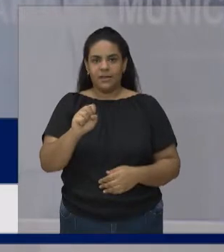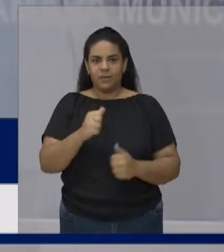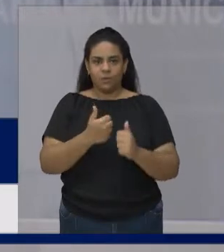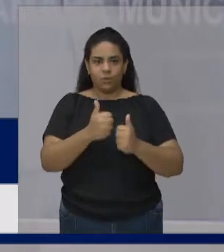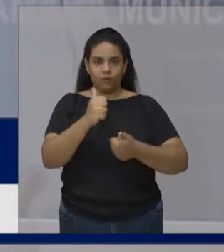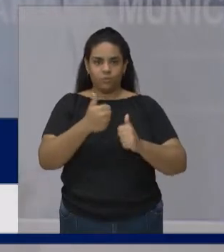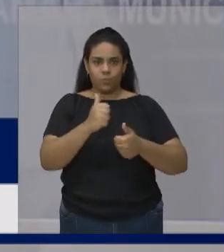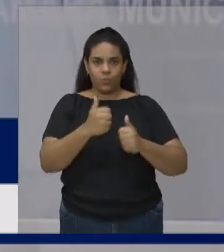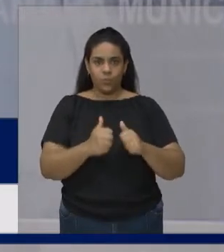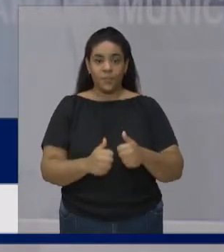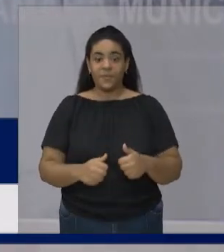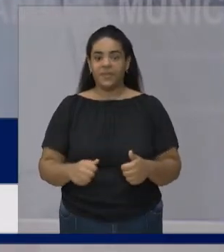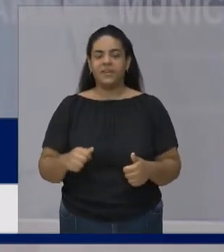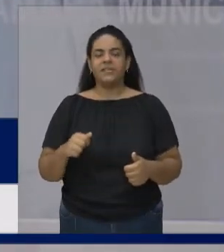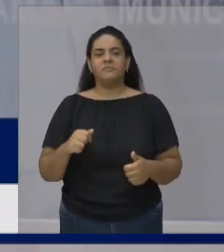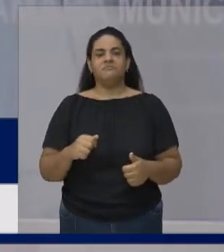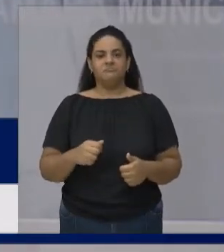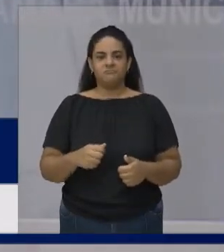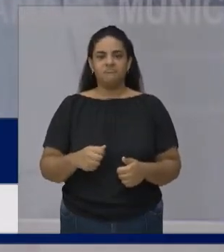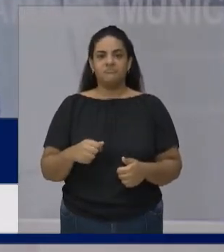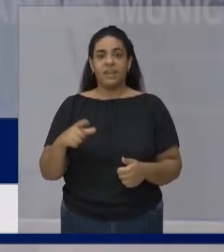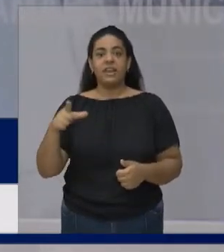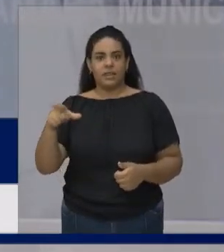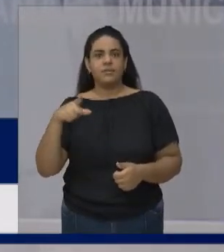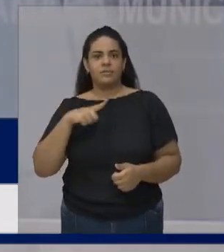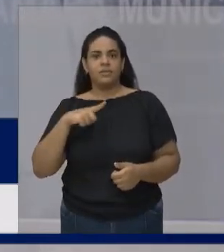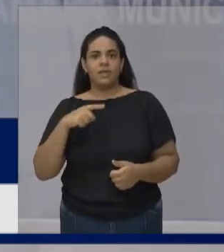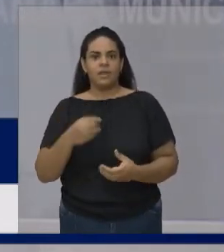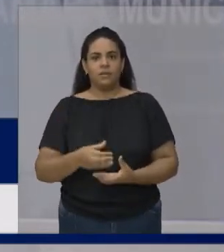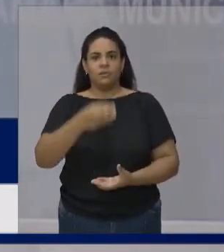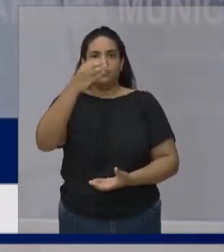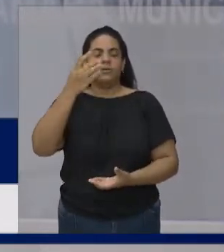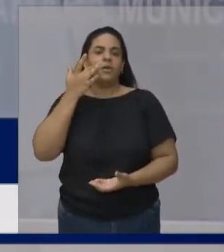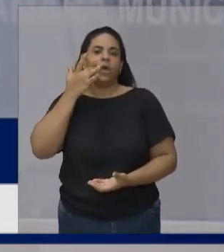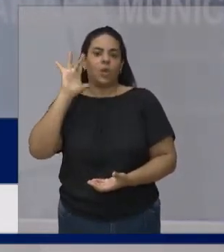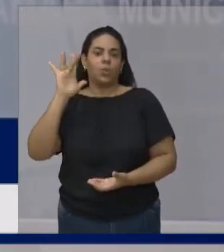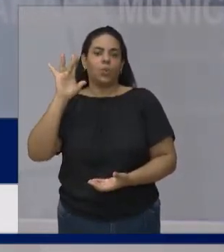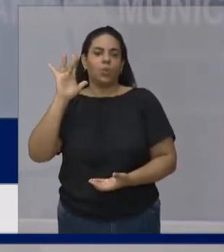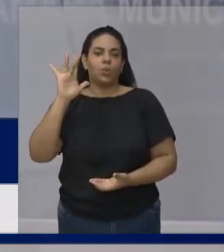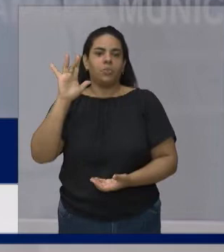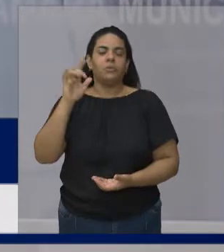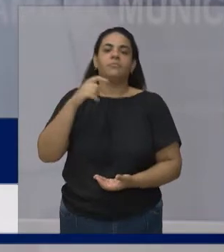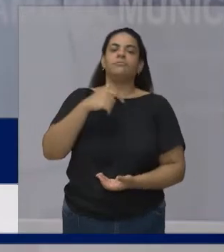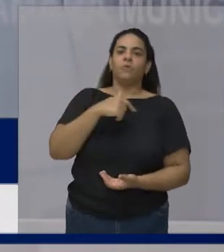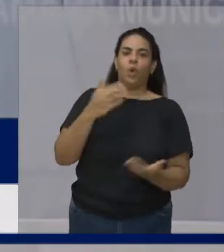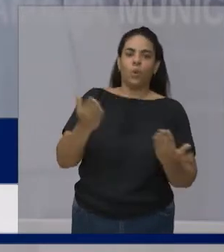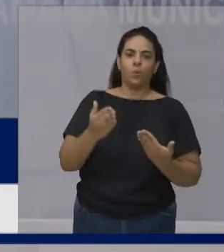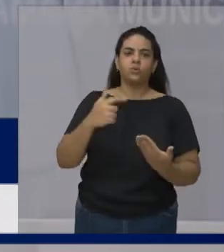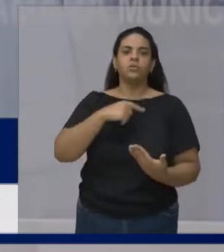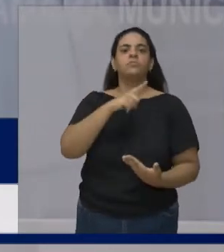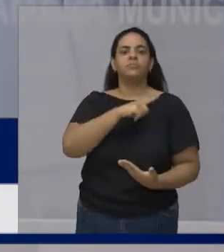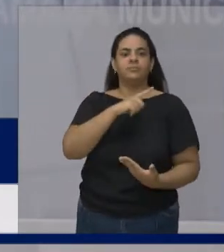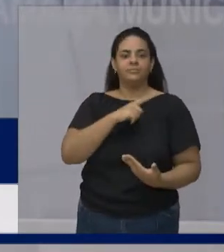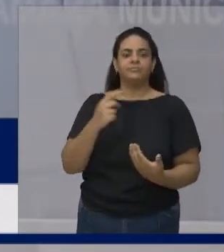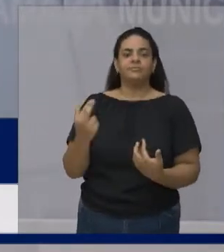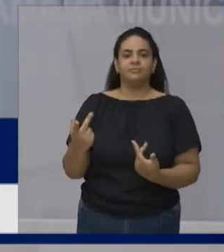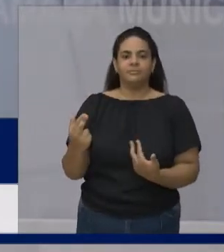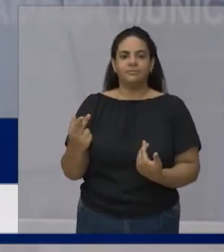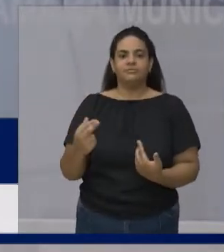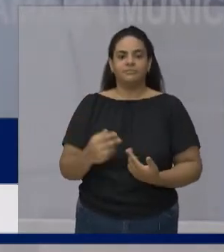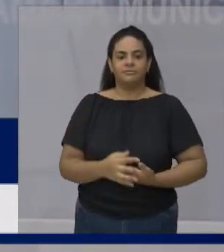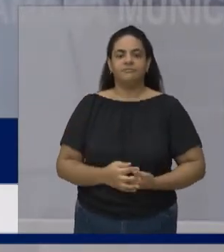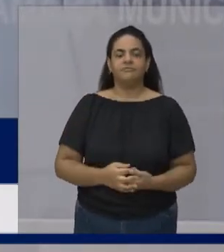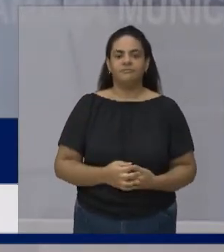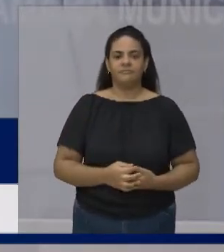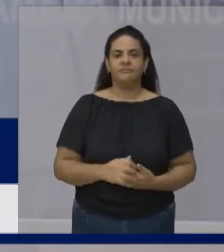E eu me tornei o primeiro atleta Paralim brasileiro A ter uma estatueta dessa Mas Deus me agraciou E consegui conquistar Mais duas